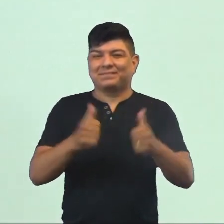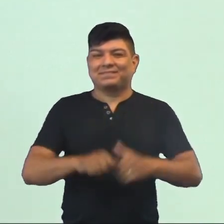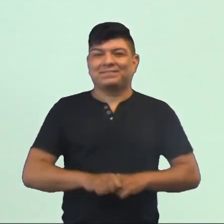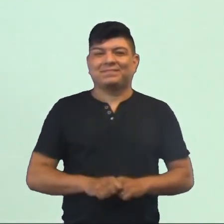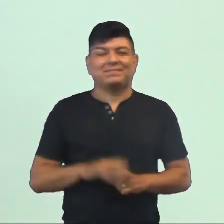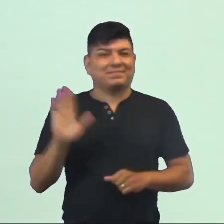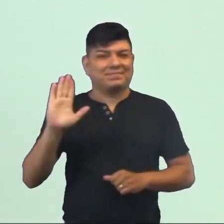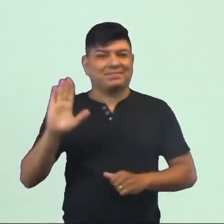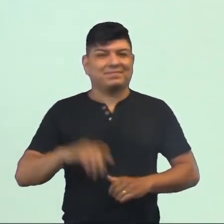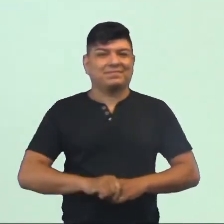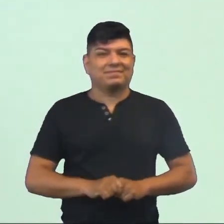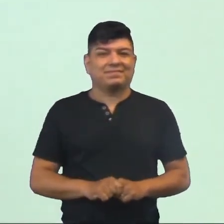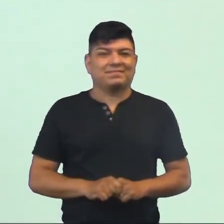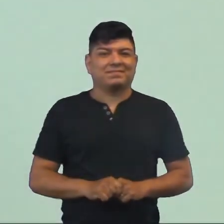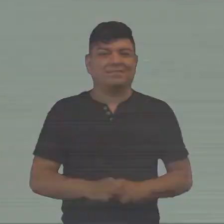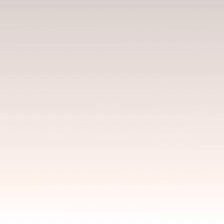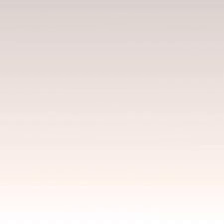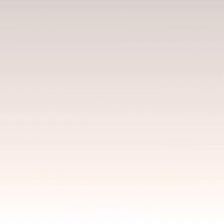Tchau, tchau. Tchau,